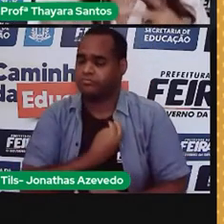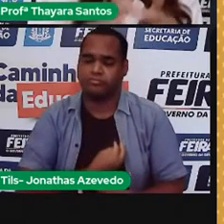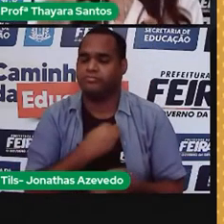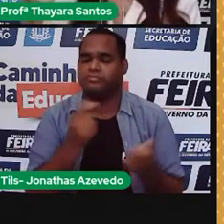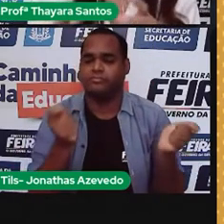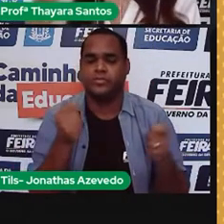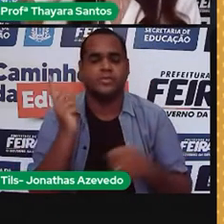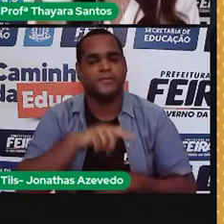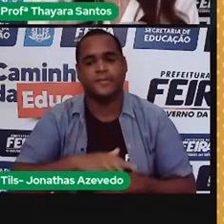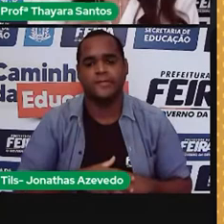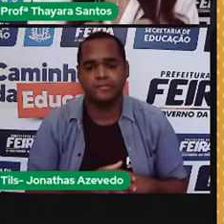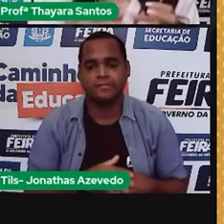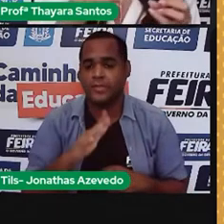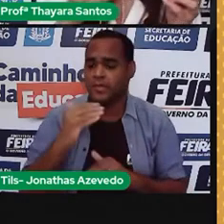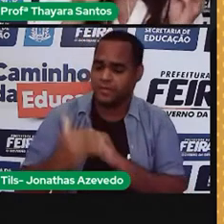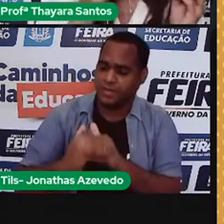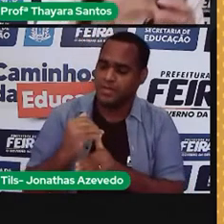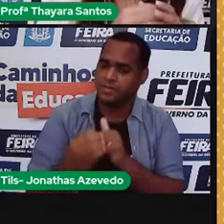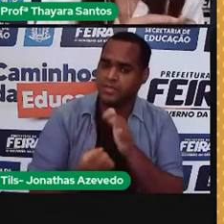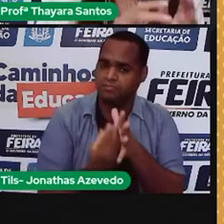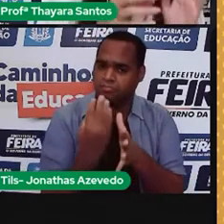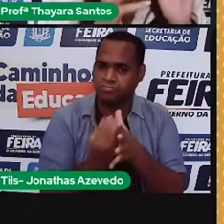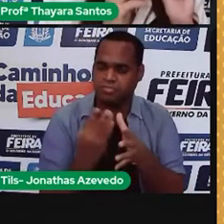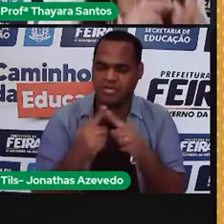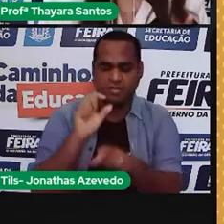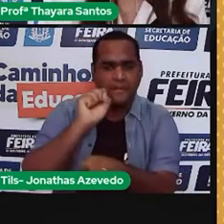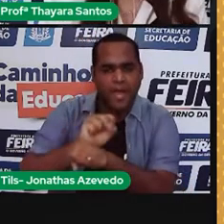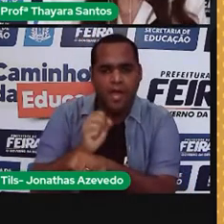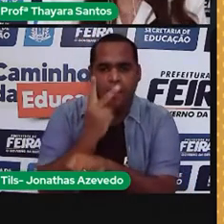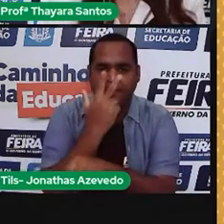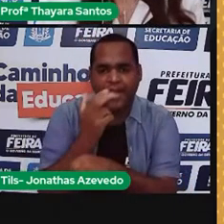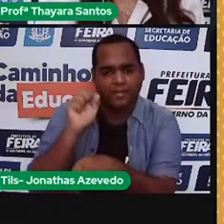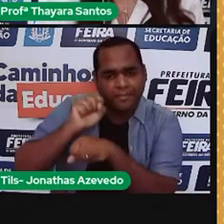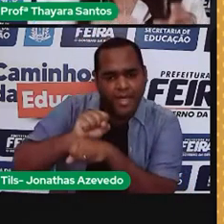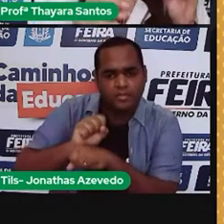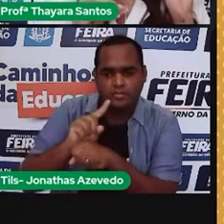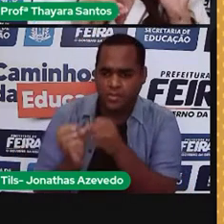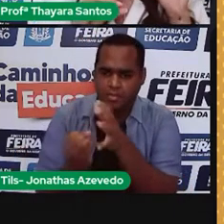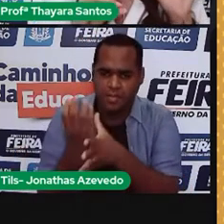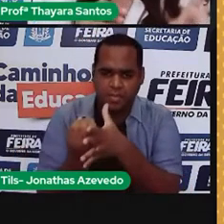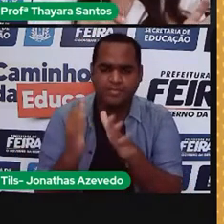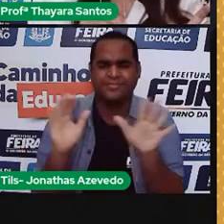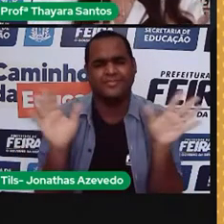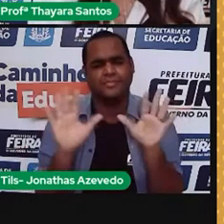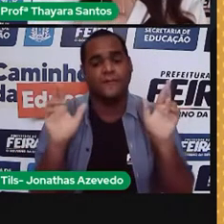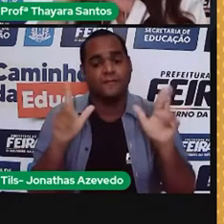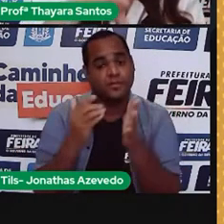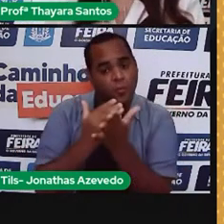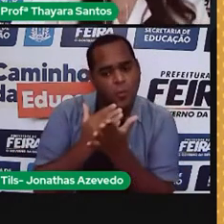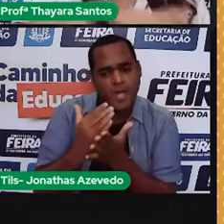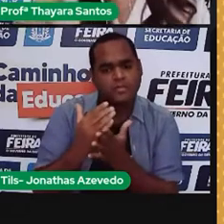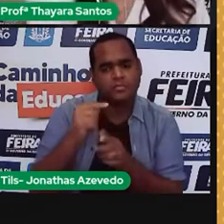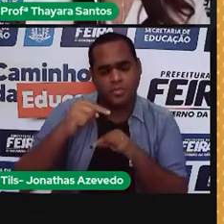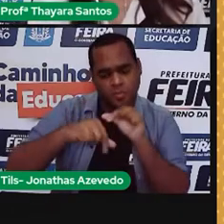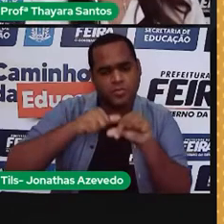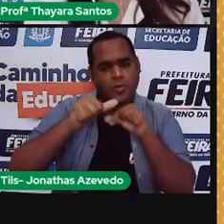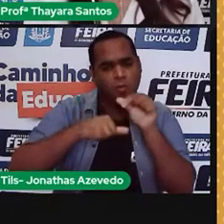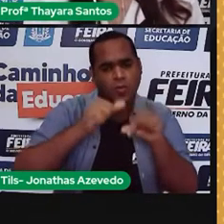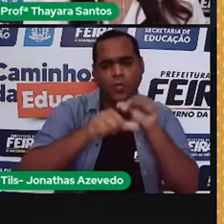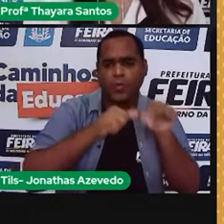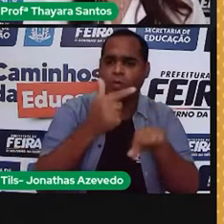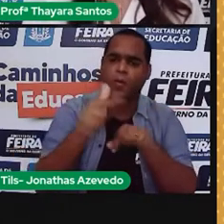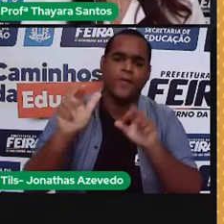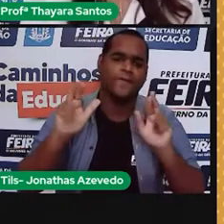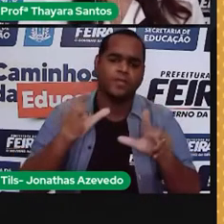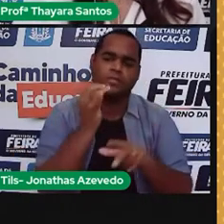Então, esse processo de geração de energia, ele não é estático, não é só um tipo de energia que é gerado. Ele começa de um jeito, depois ela pode se transformar